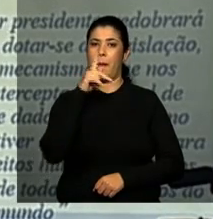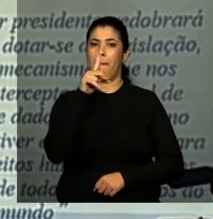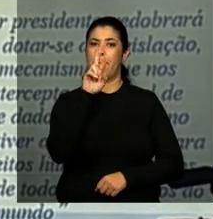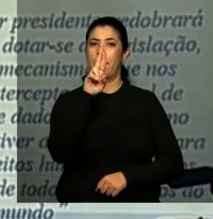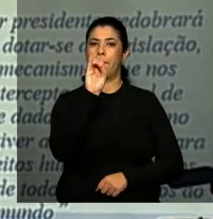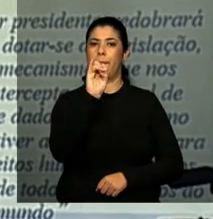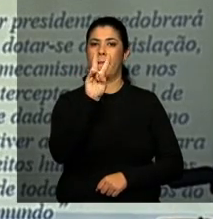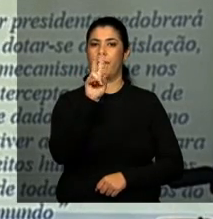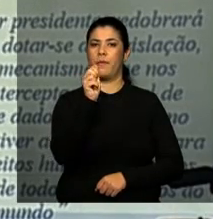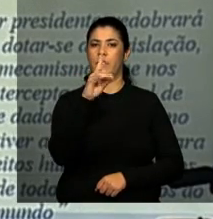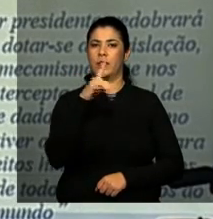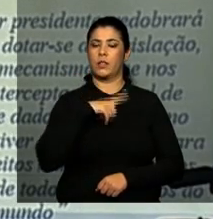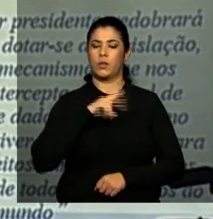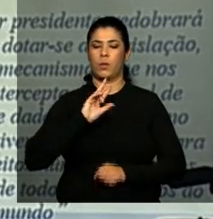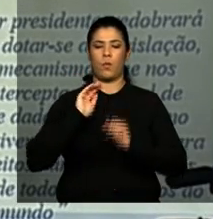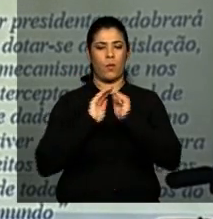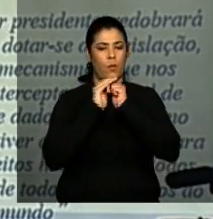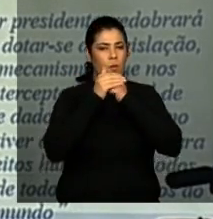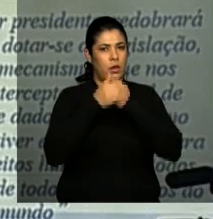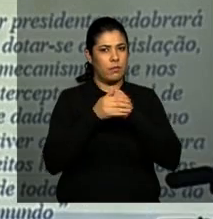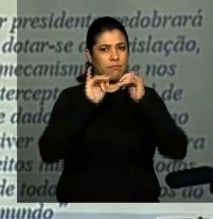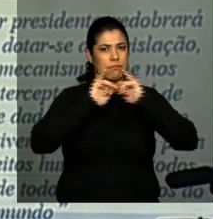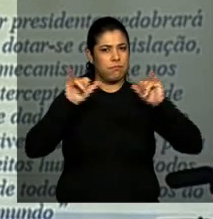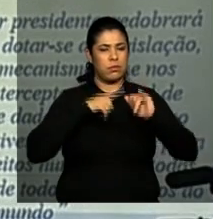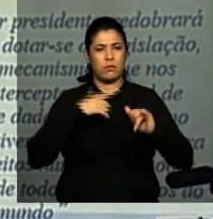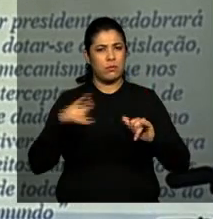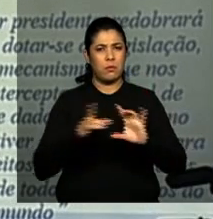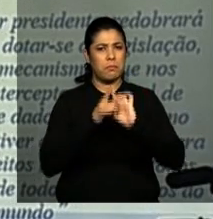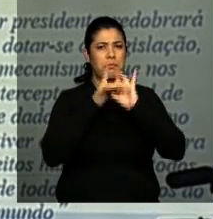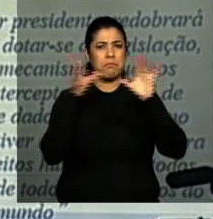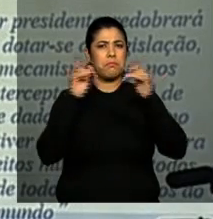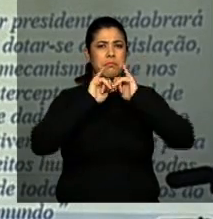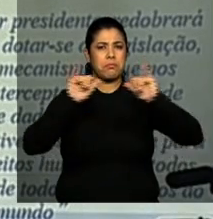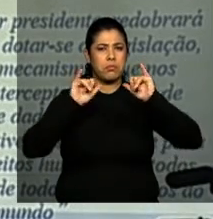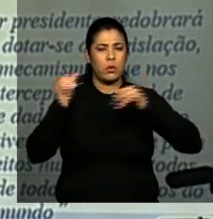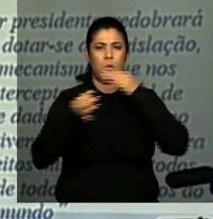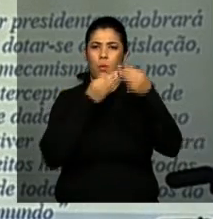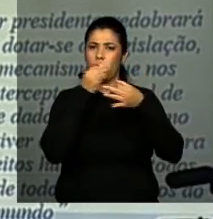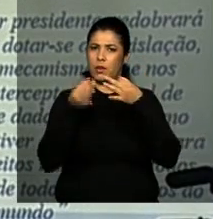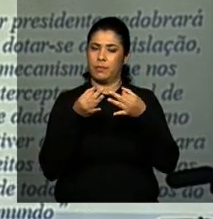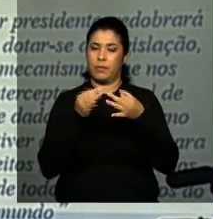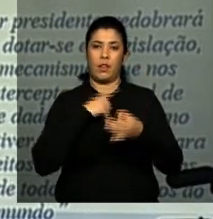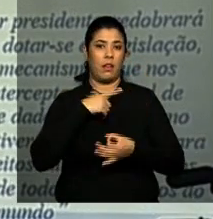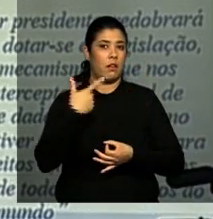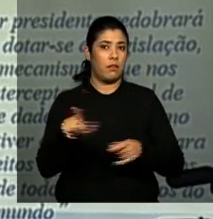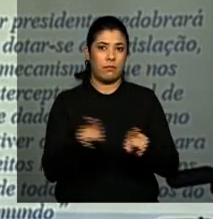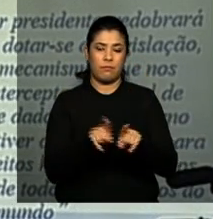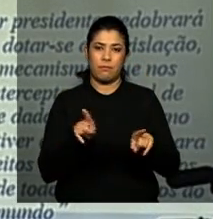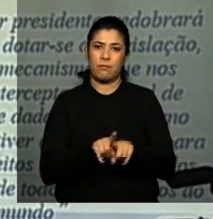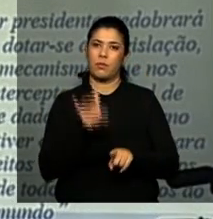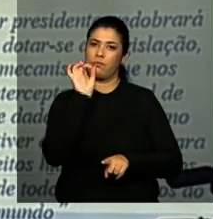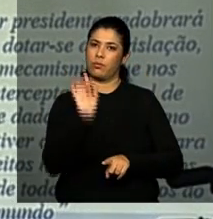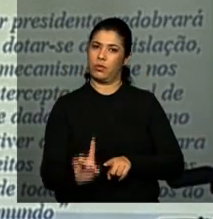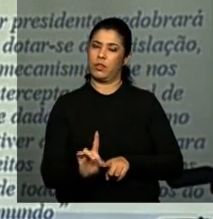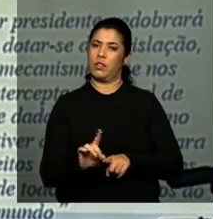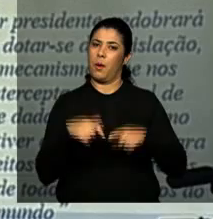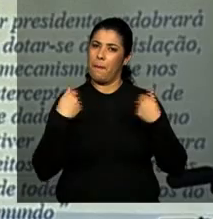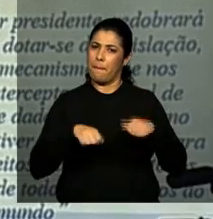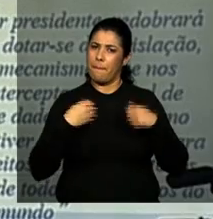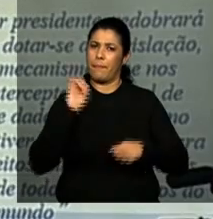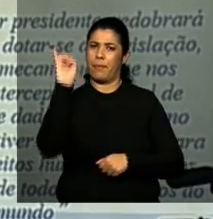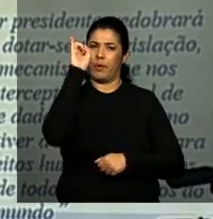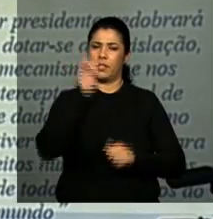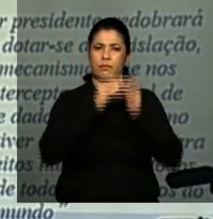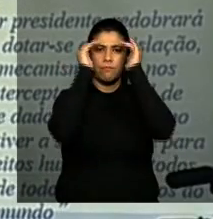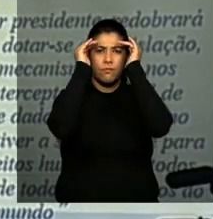há verdadeira liberdade de expressão e opinião. E, portanto, não há efetiva democracia. Sem respeito à soberania,